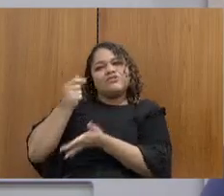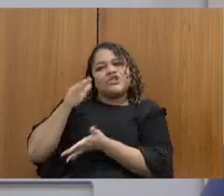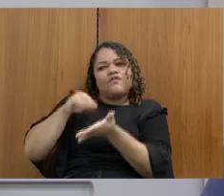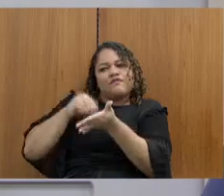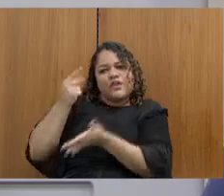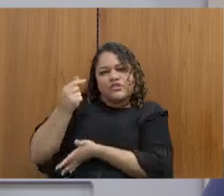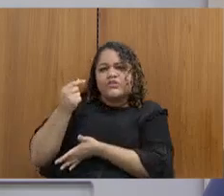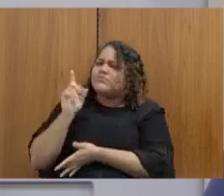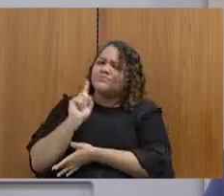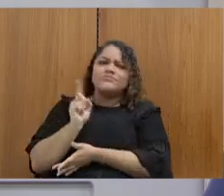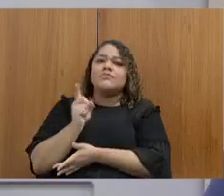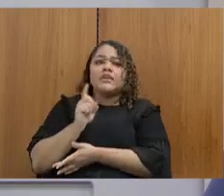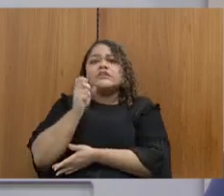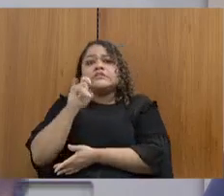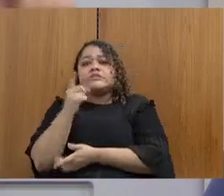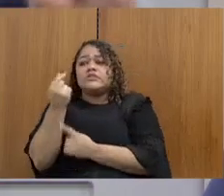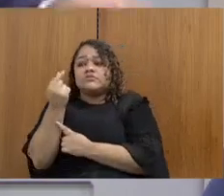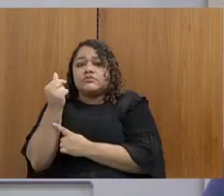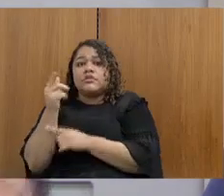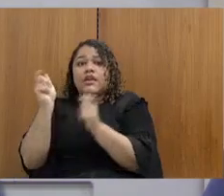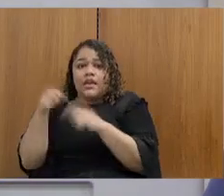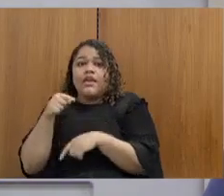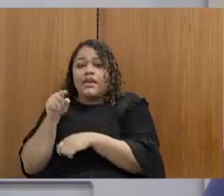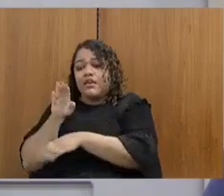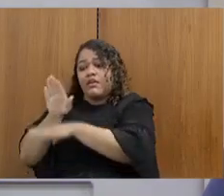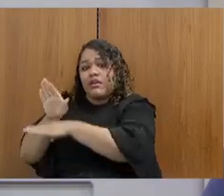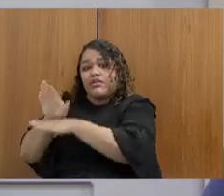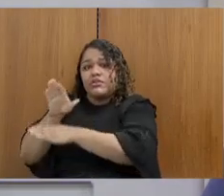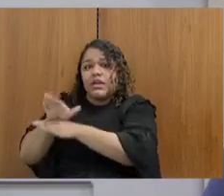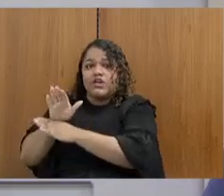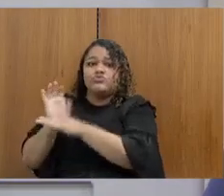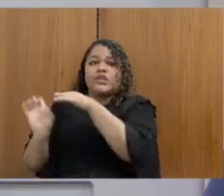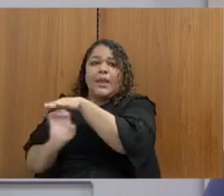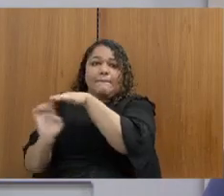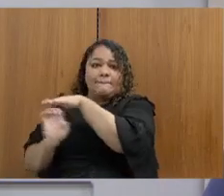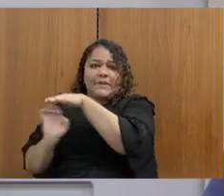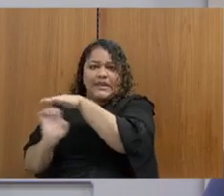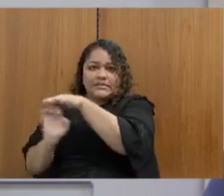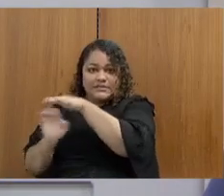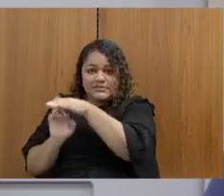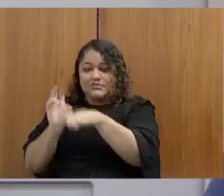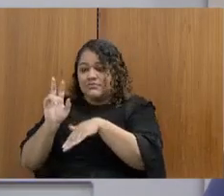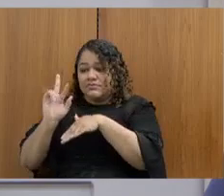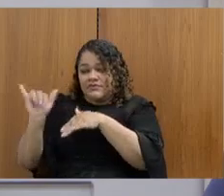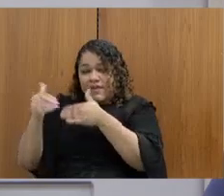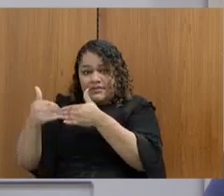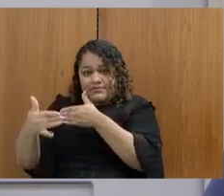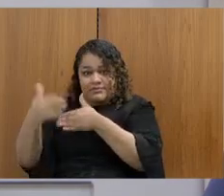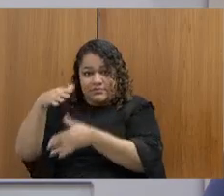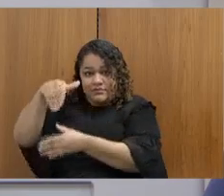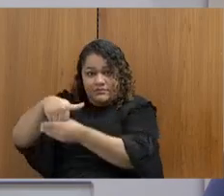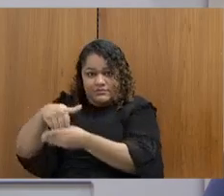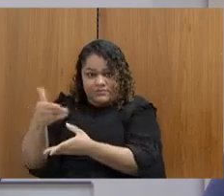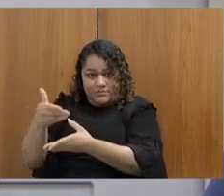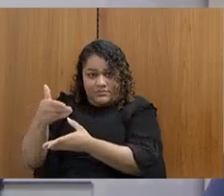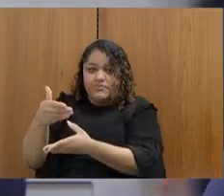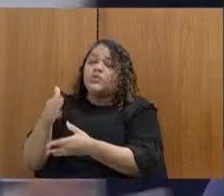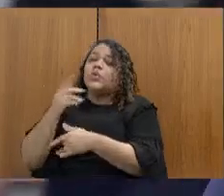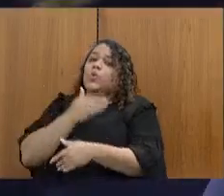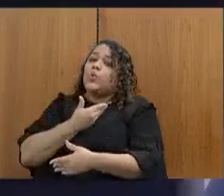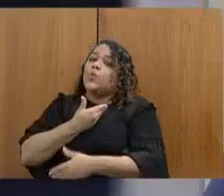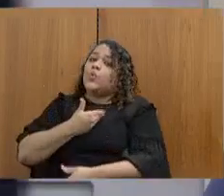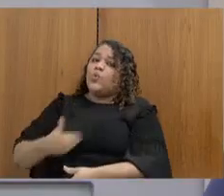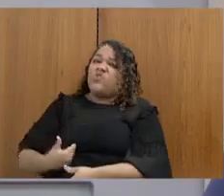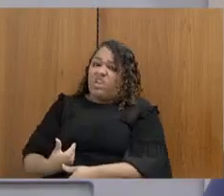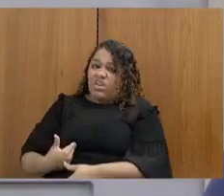recurso para benefício, como do qual agora eu citei e vai ser votado, e espero que os deputados acompanham a base do governo, são defensores dessa categoria, não